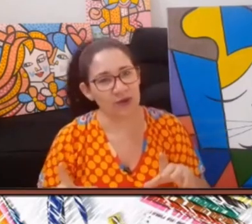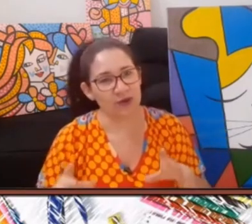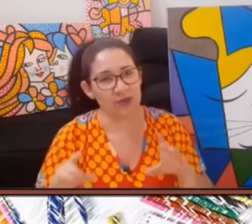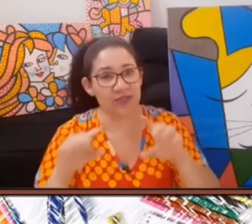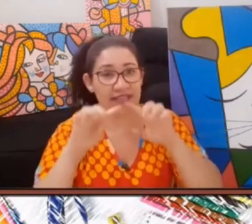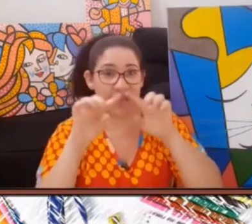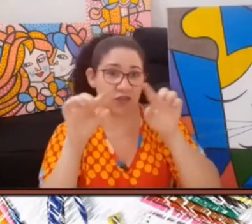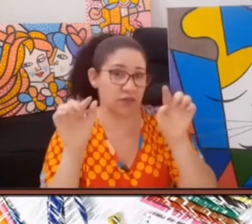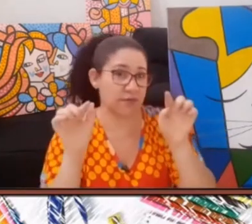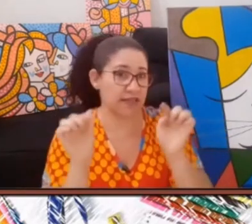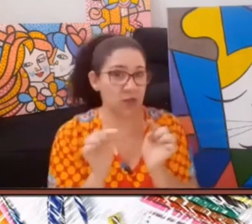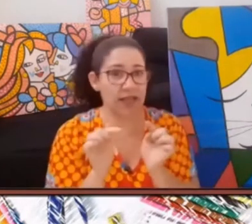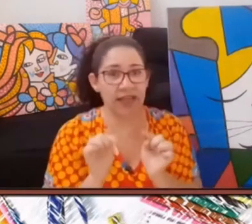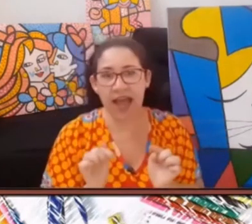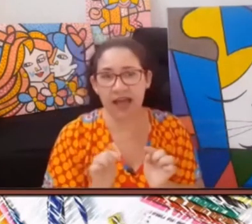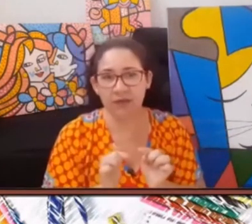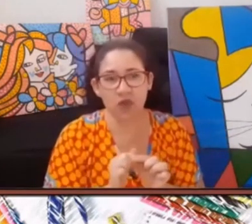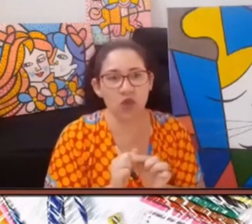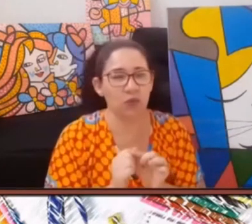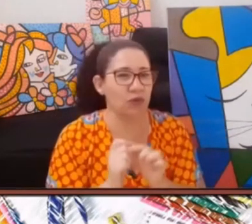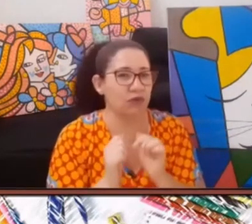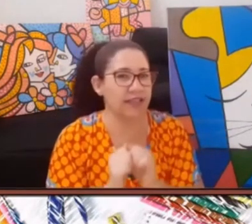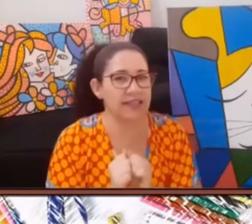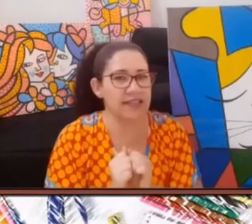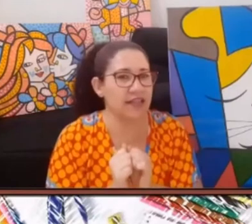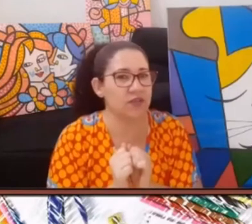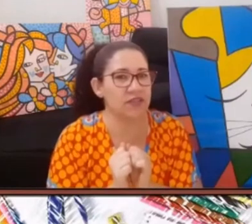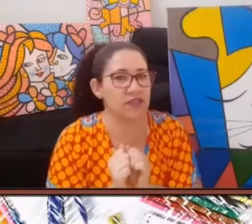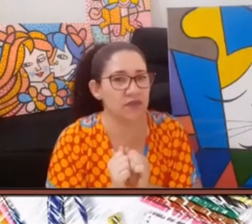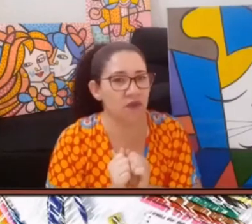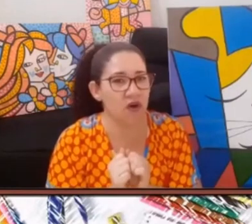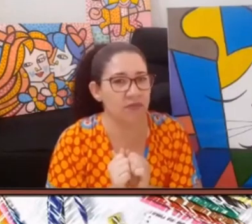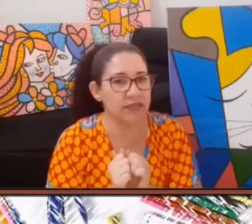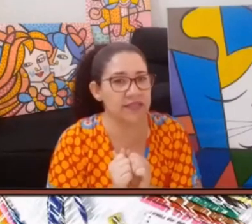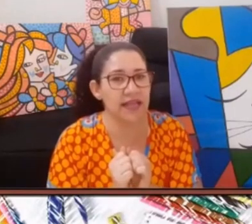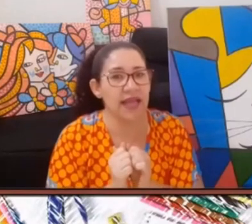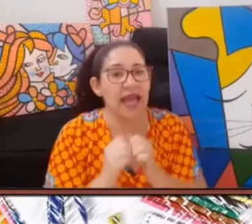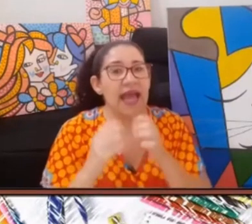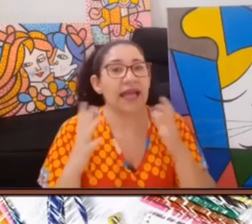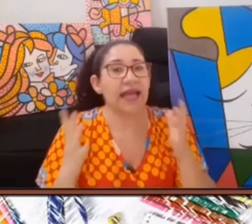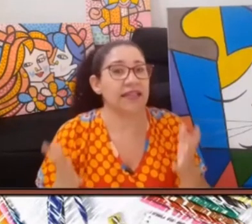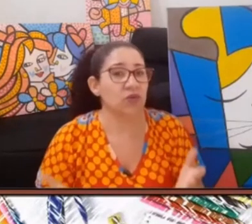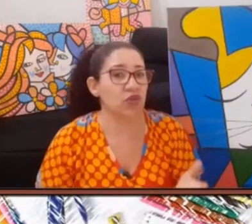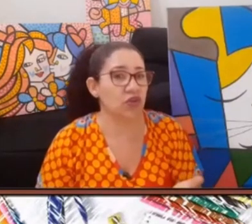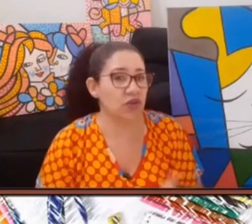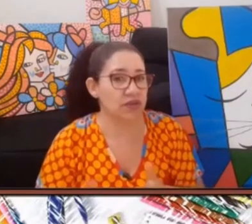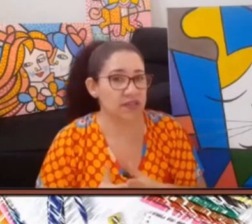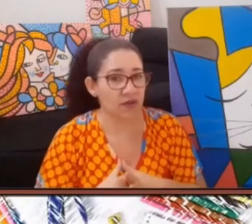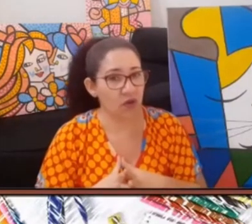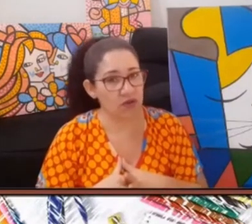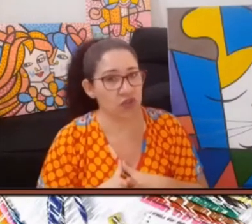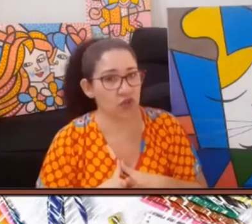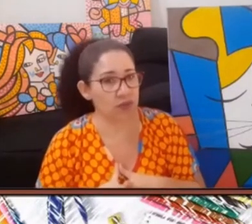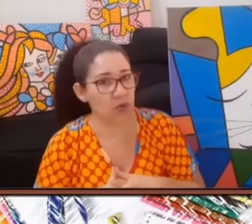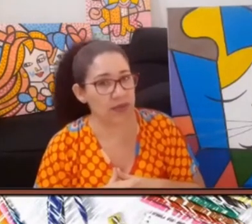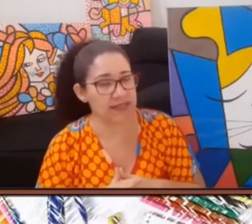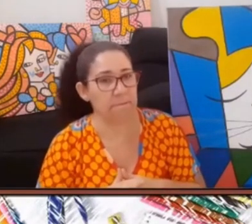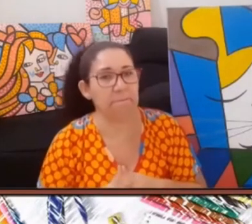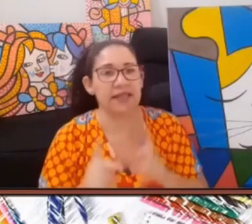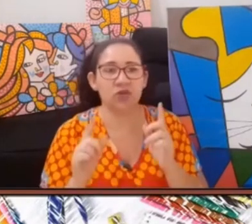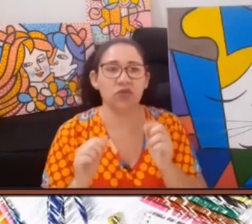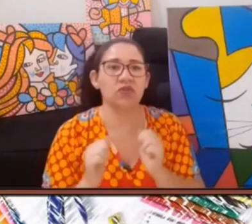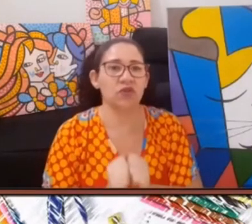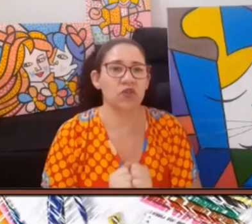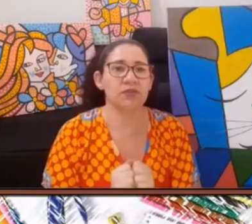traços grossos, traços mais quadrados, tipo quando vai desenhar os transformers. Cada um de nós gosta de uma